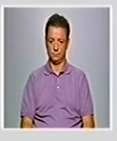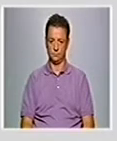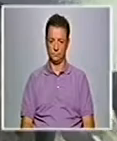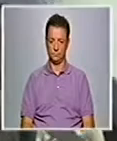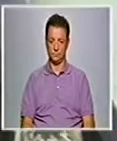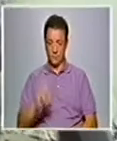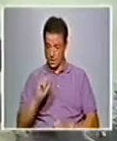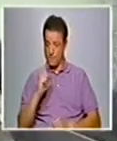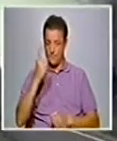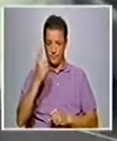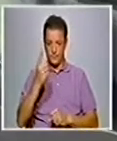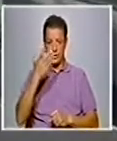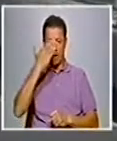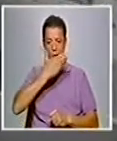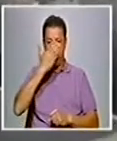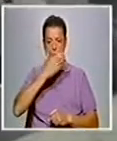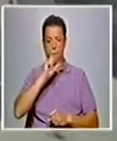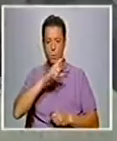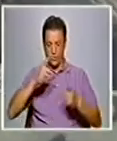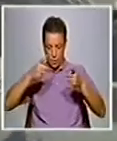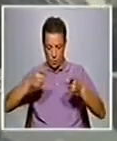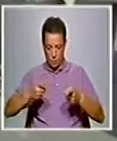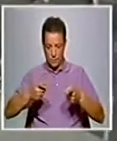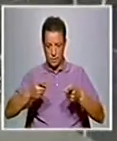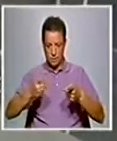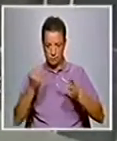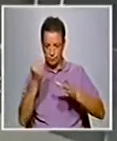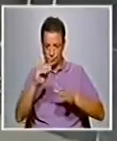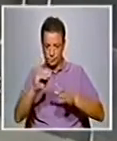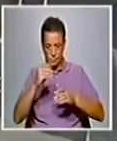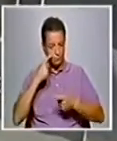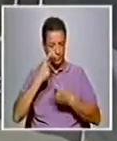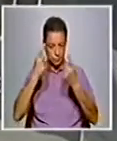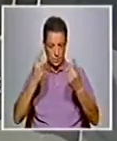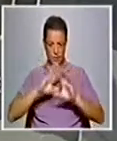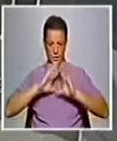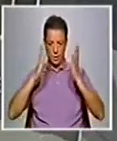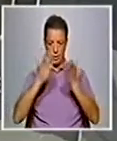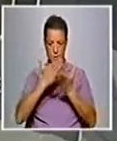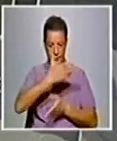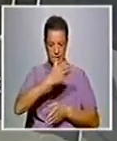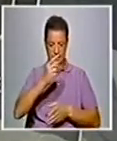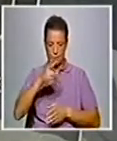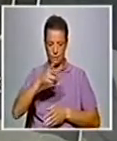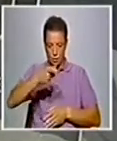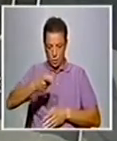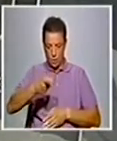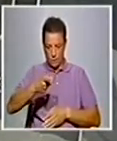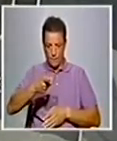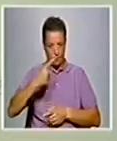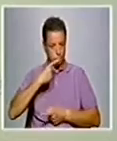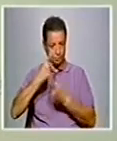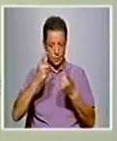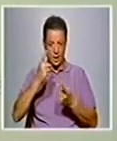Pela primeira vez, uma aula pode começar por ser introduzida por um genérico, em 16x9 e em alta definição.